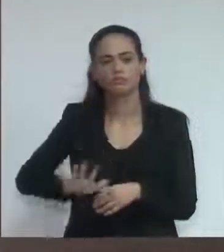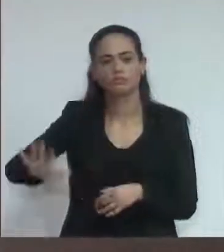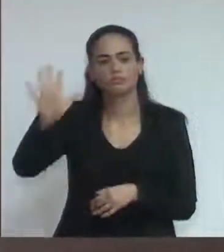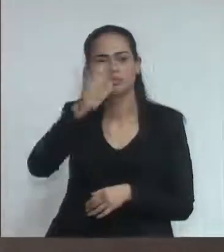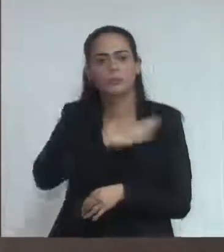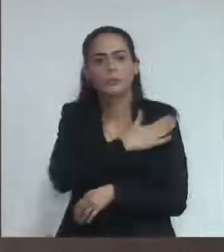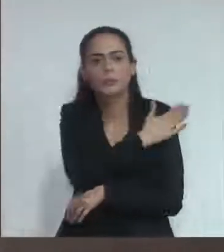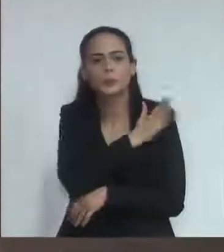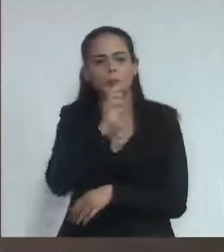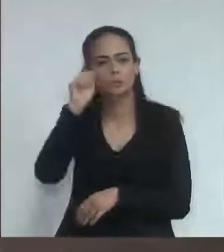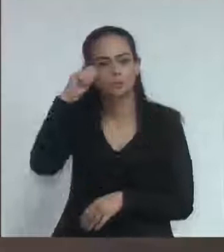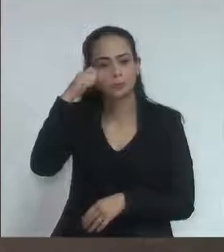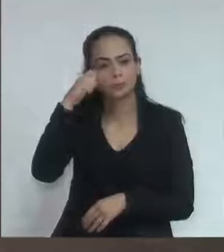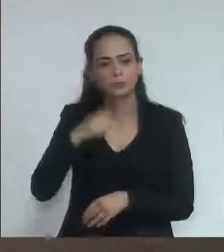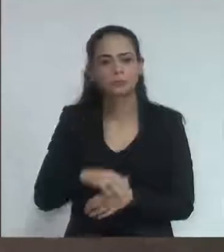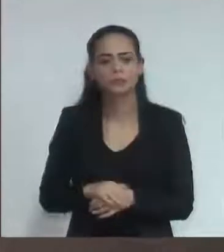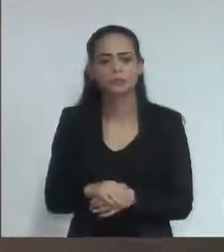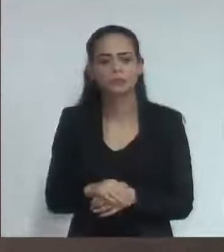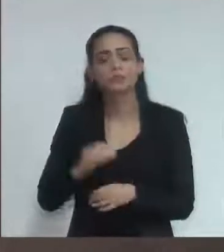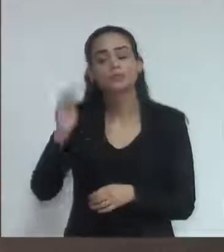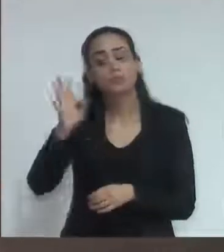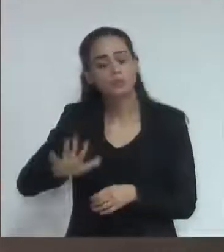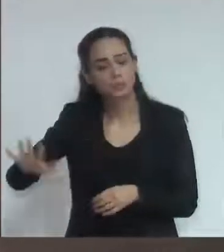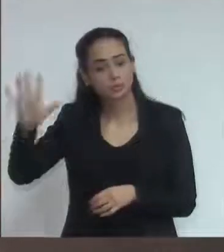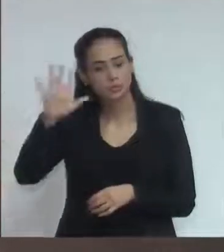no nosso estado no nosso país no mundo